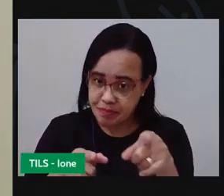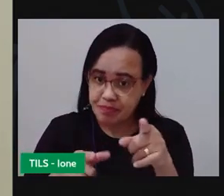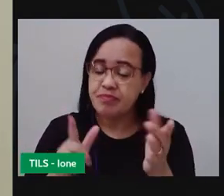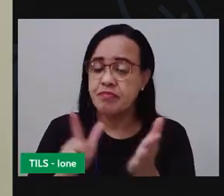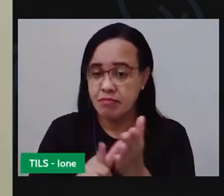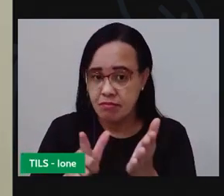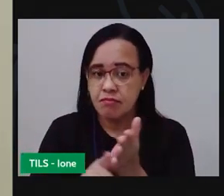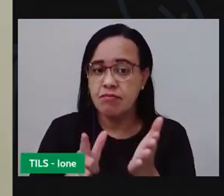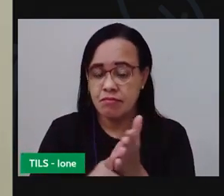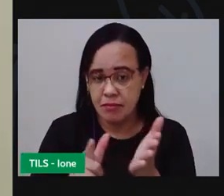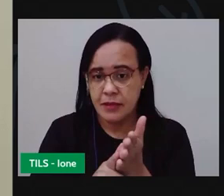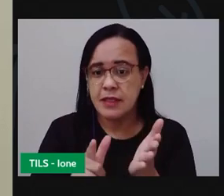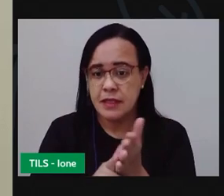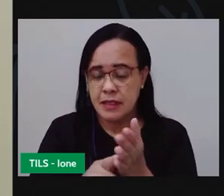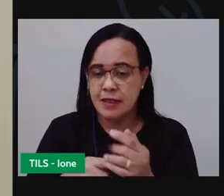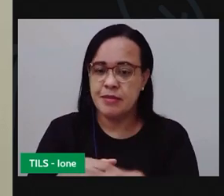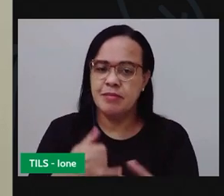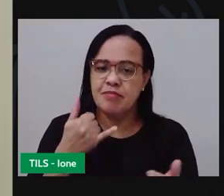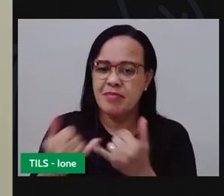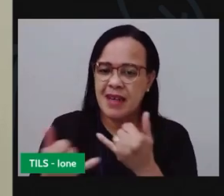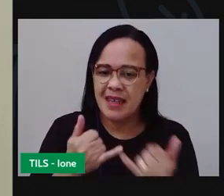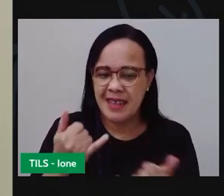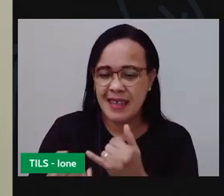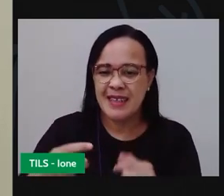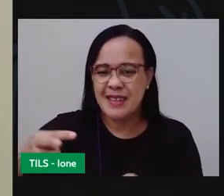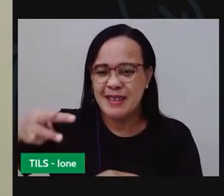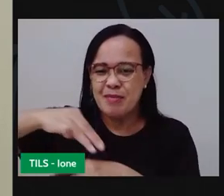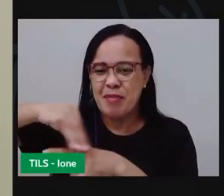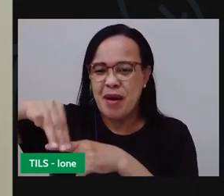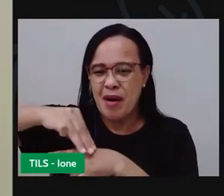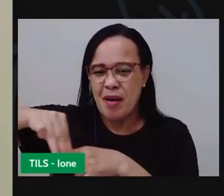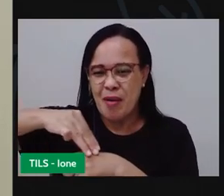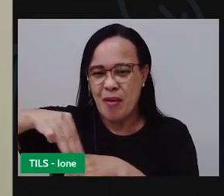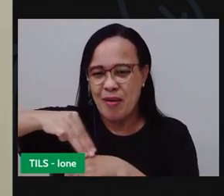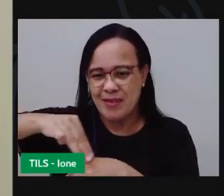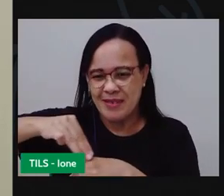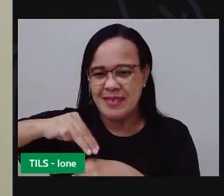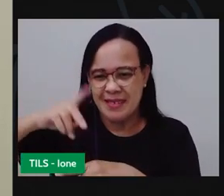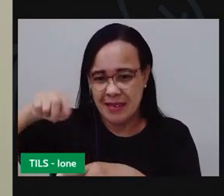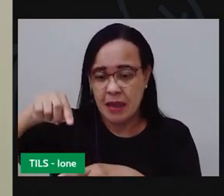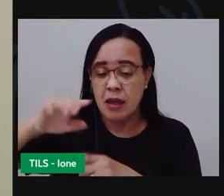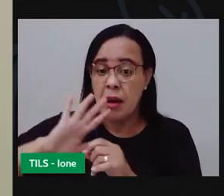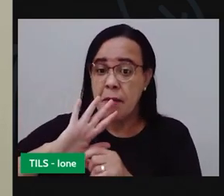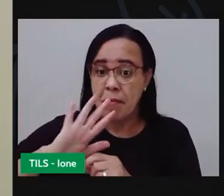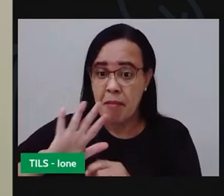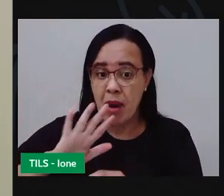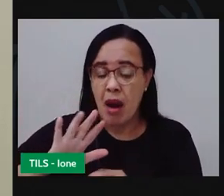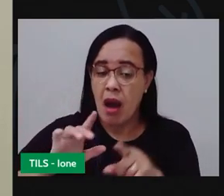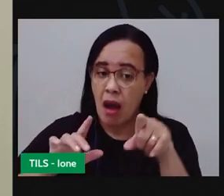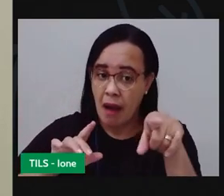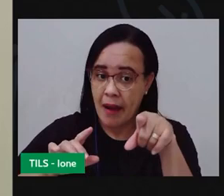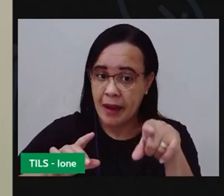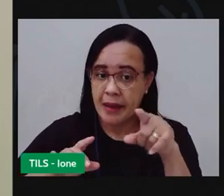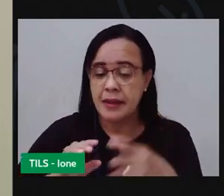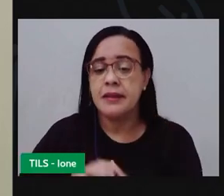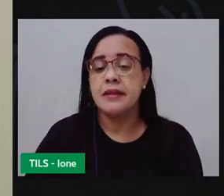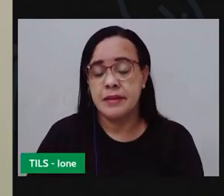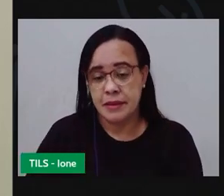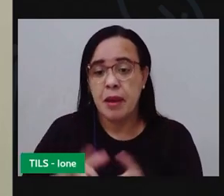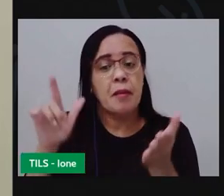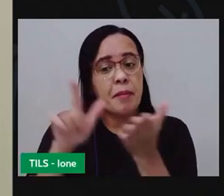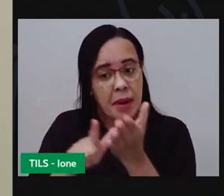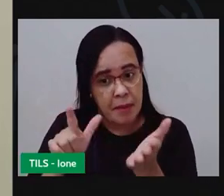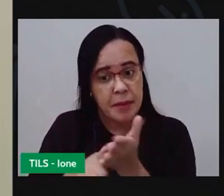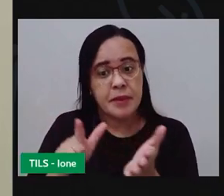parece um papelão, que é um papel mais resistente, mas a base dele é papel.